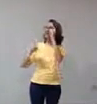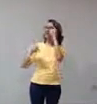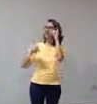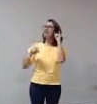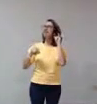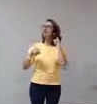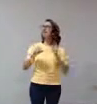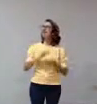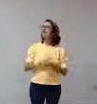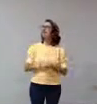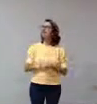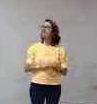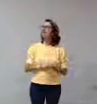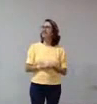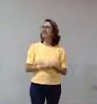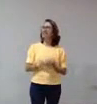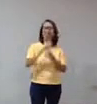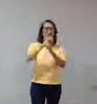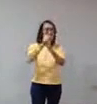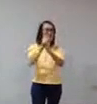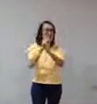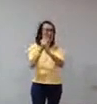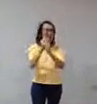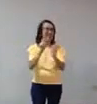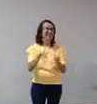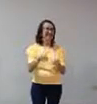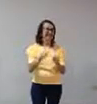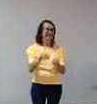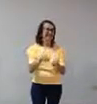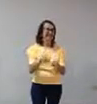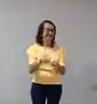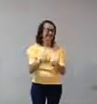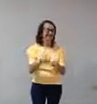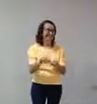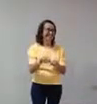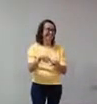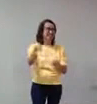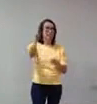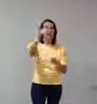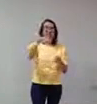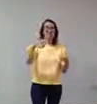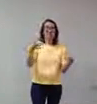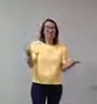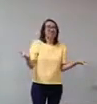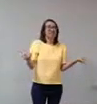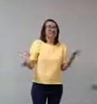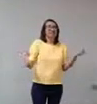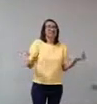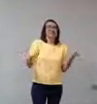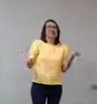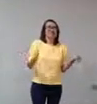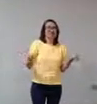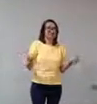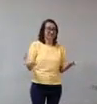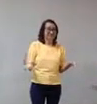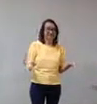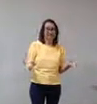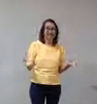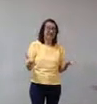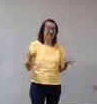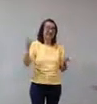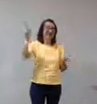microscópio. E é óbvio que para ele isso não quer dizer nada disso. Ele pinta a expressão da arte que ele tem